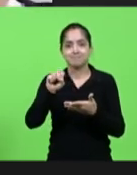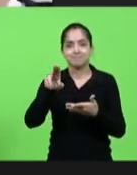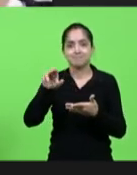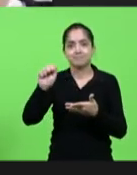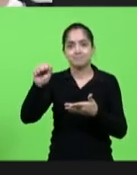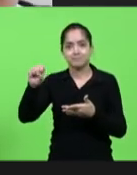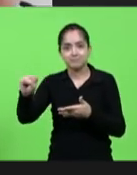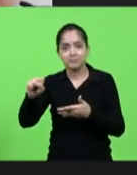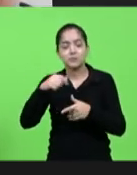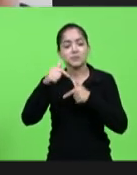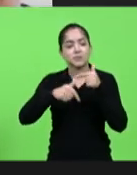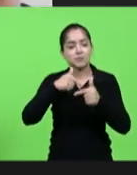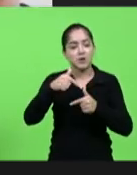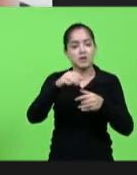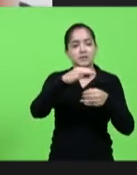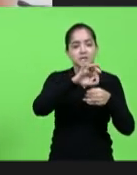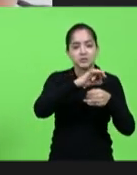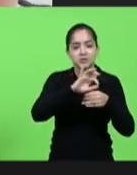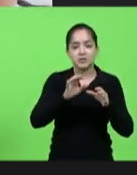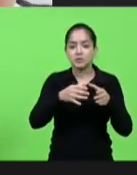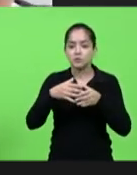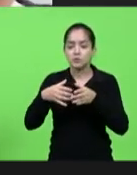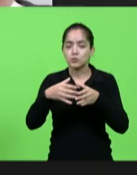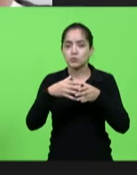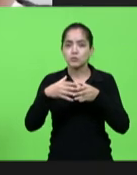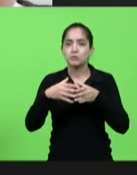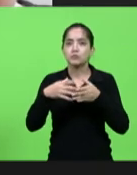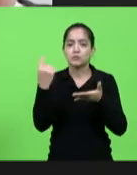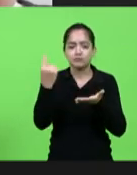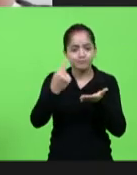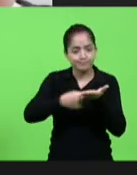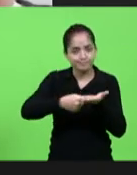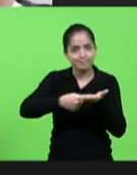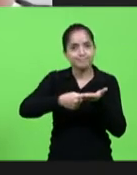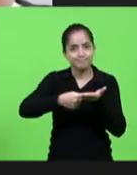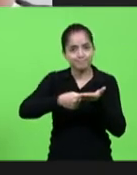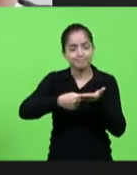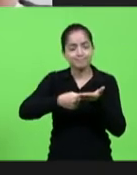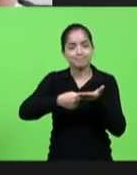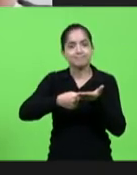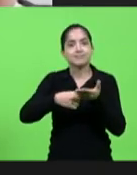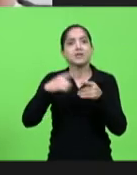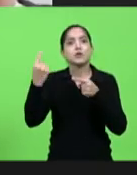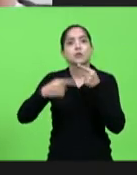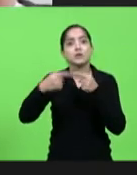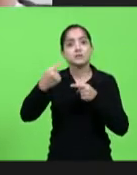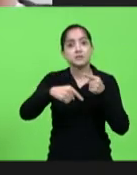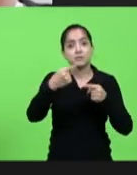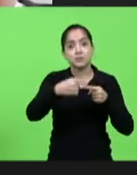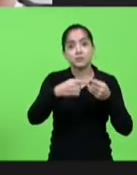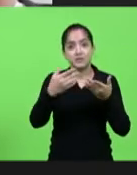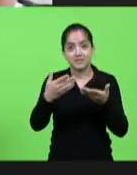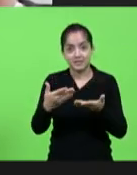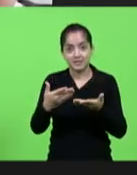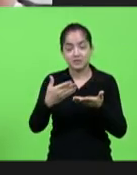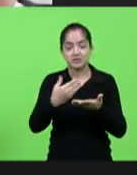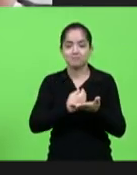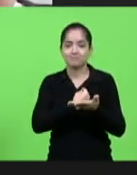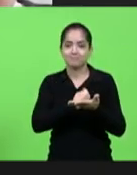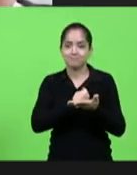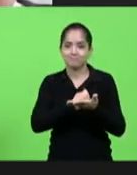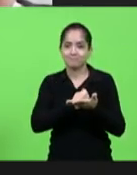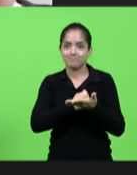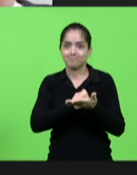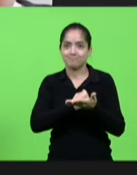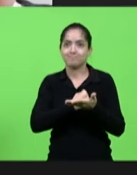todas as entidades todos que estão comprometidos com essa política e com a sobrevivência dos